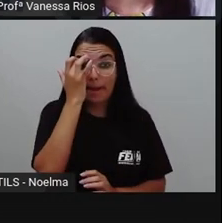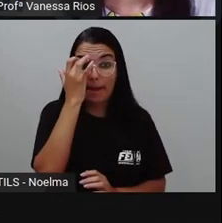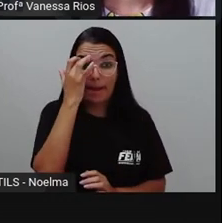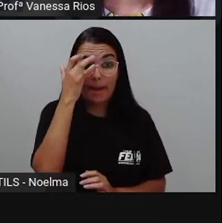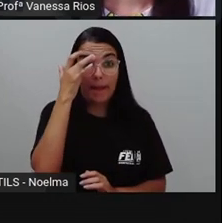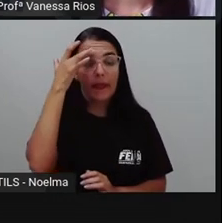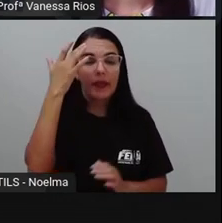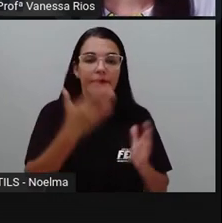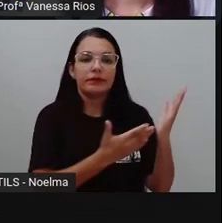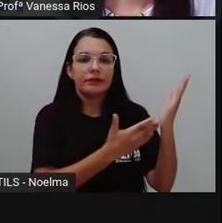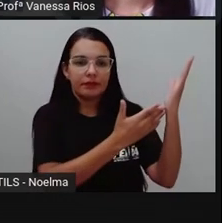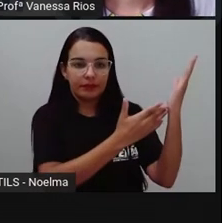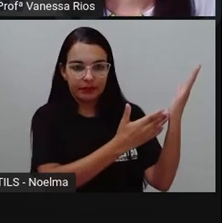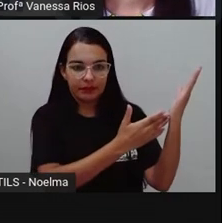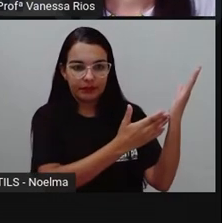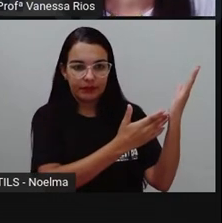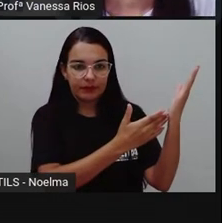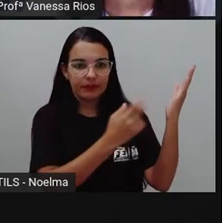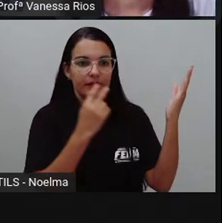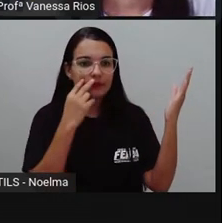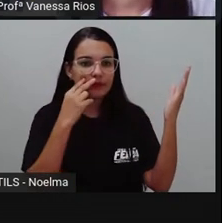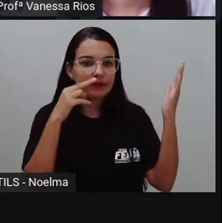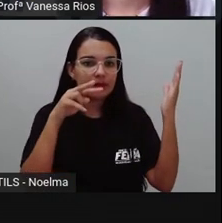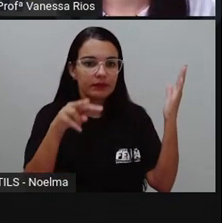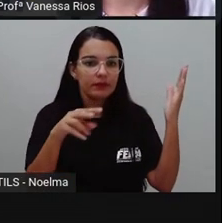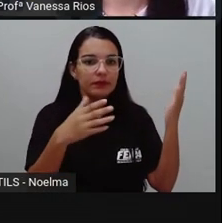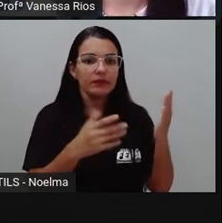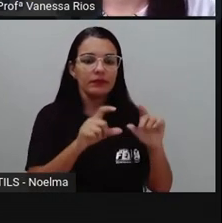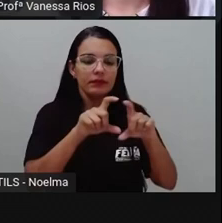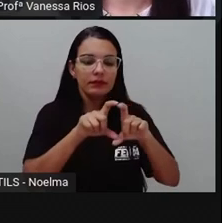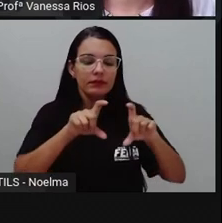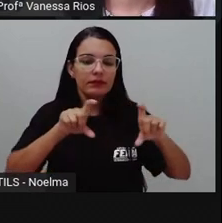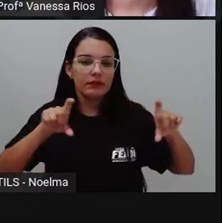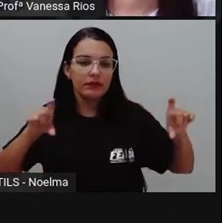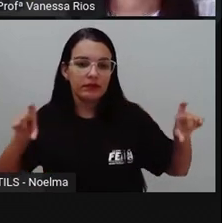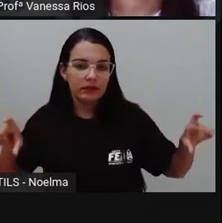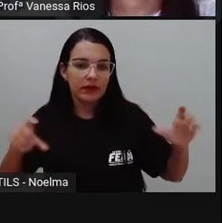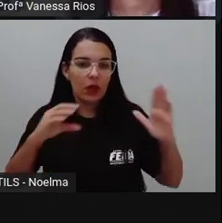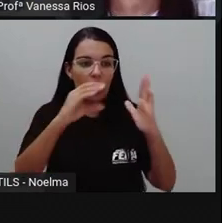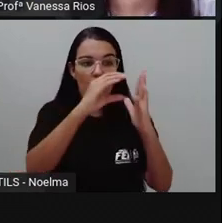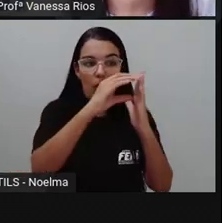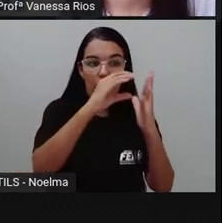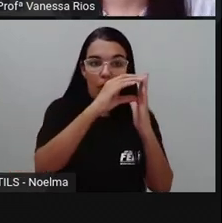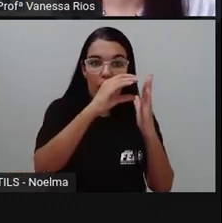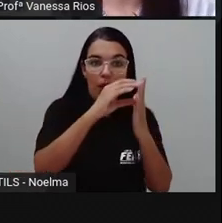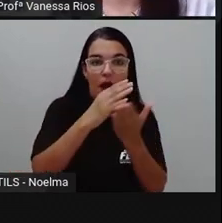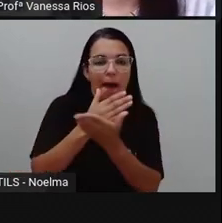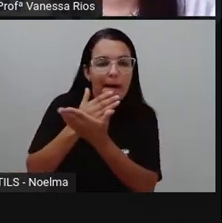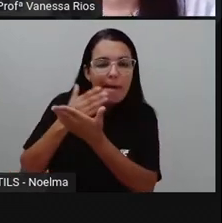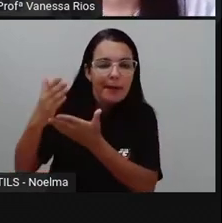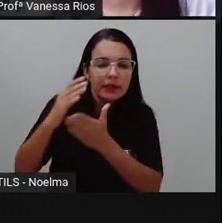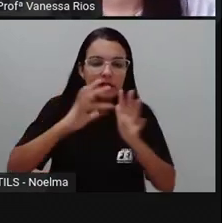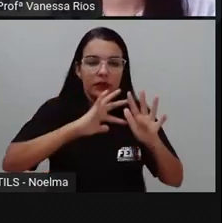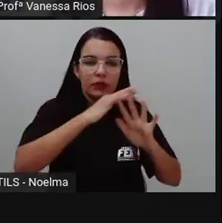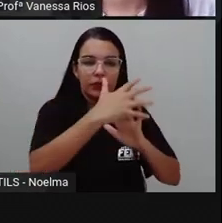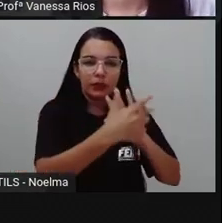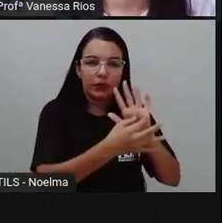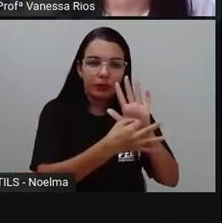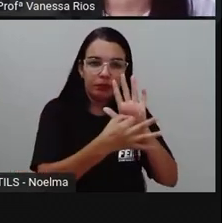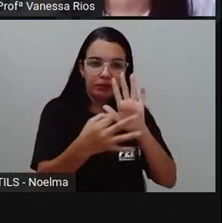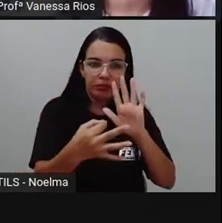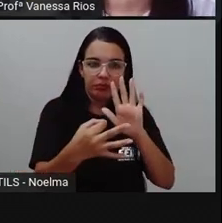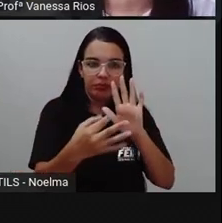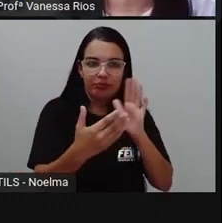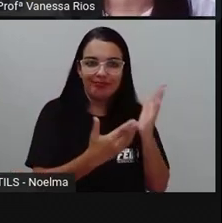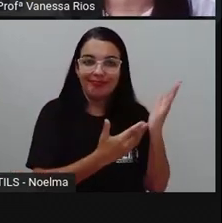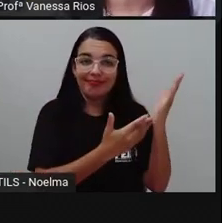E aí é para trás justamente a parte correspondente ao início da resenha, para a gente observar o autor do